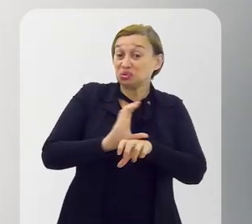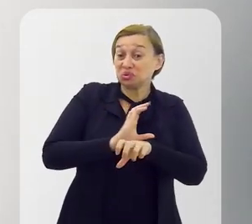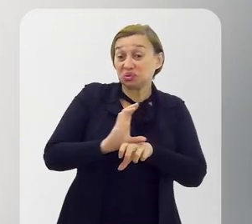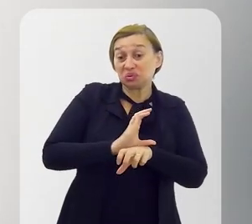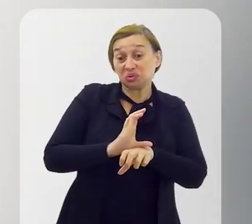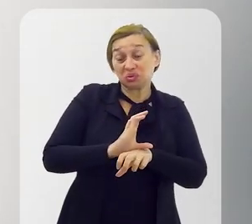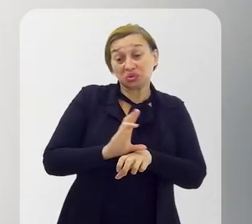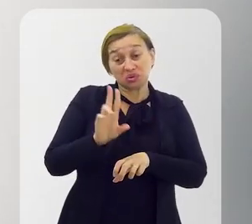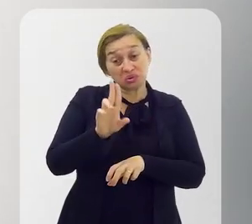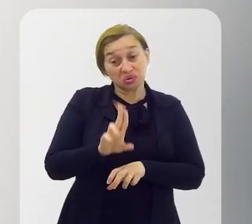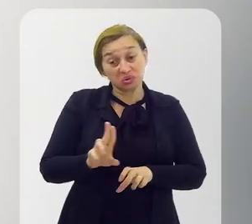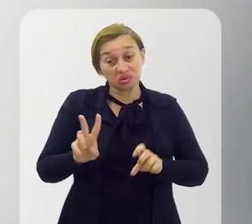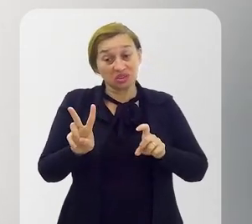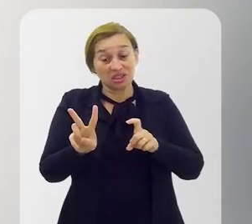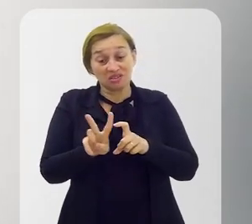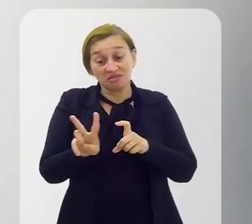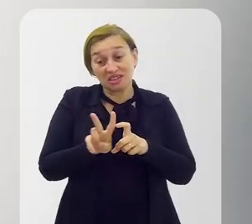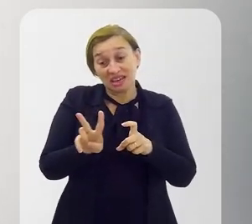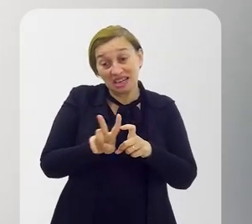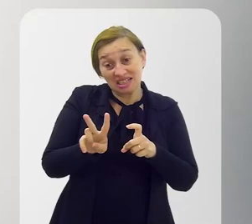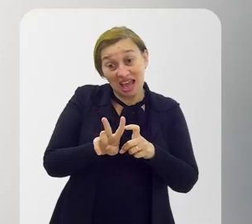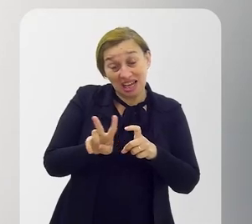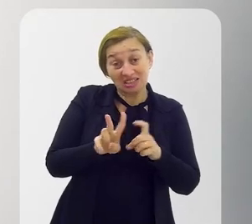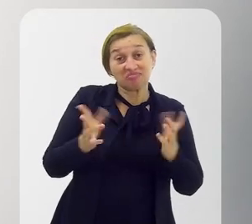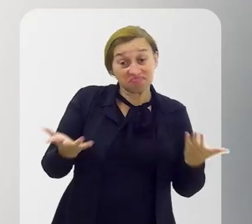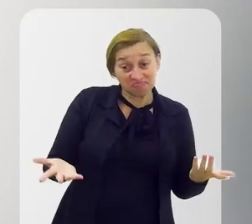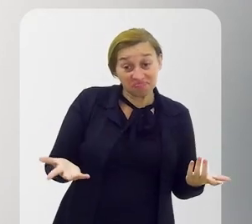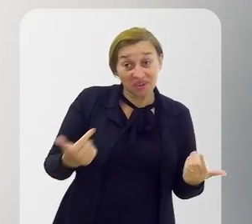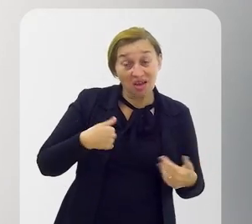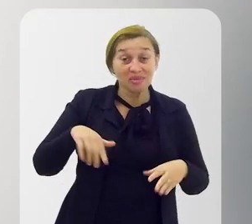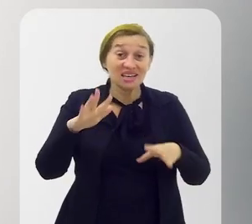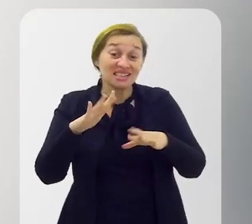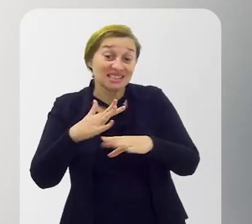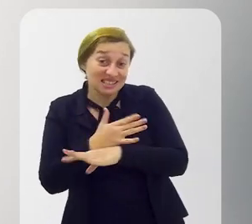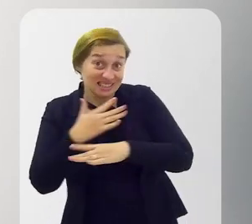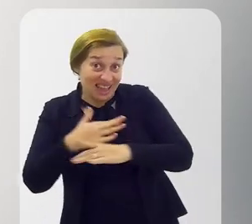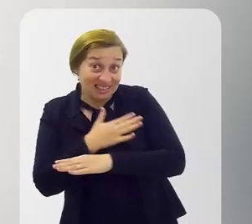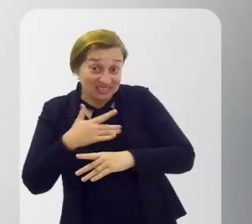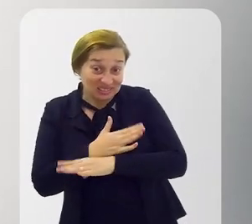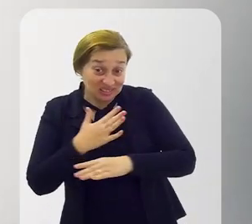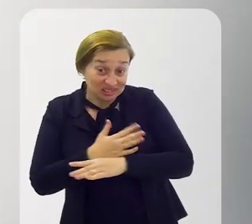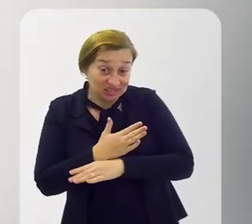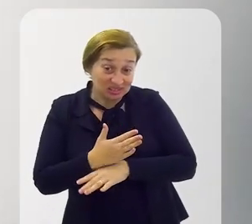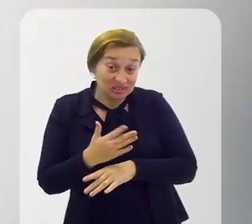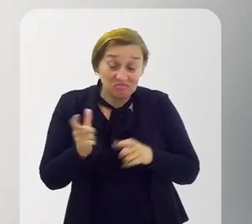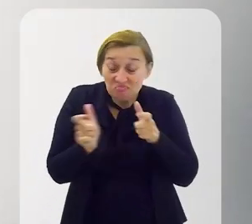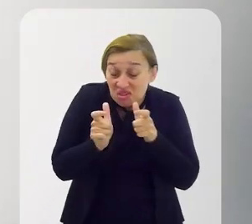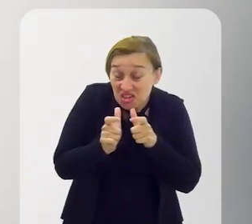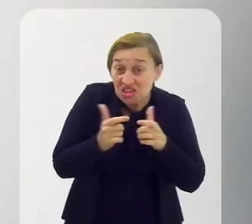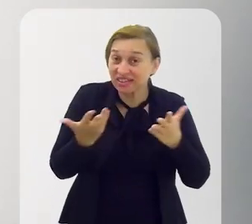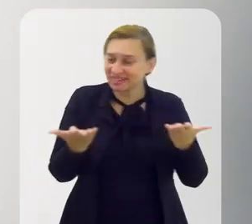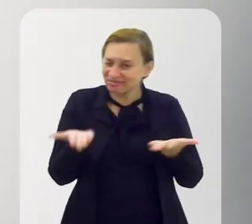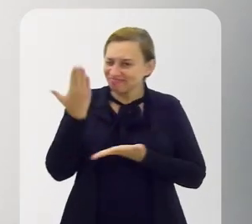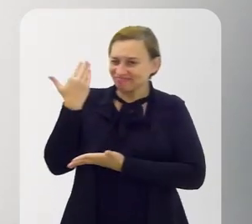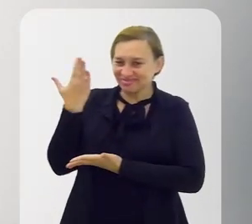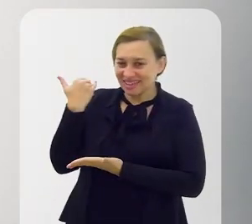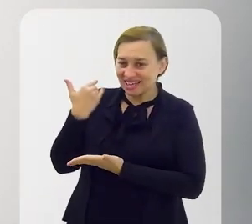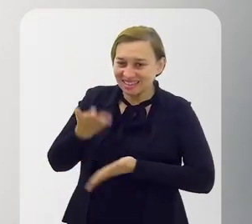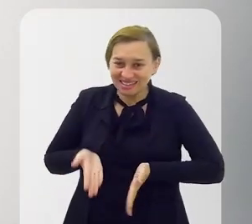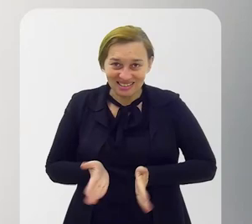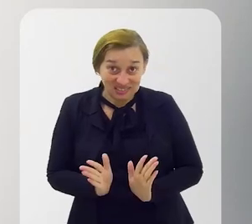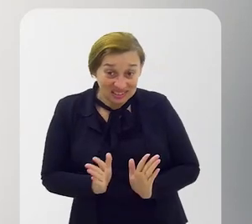Oi? Fui fazer vestibular É Na minha cidade É uma cidade de perto Naquela época Uma cidade pequena